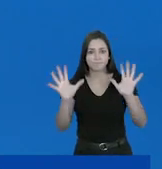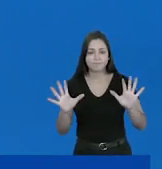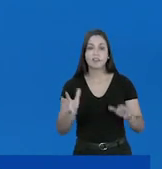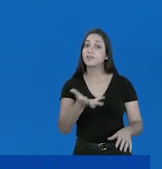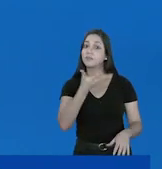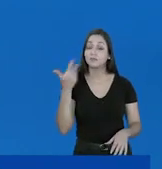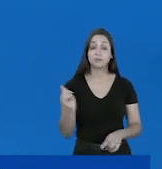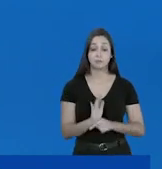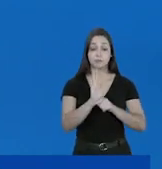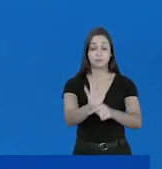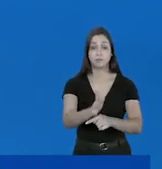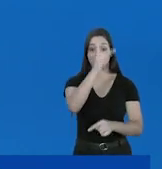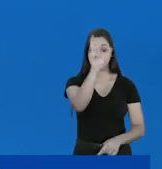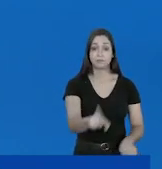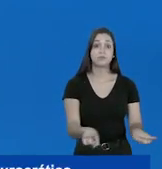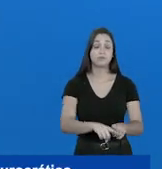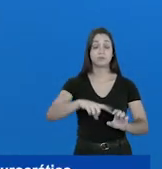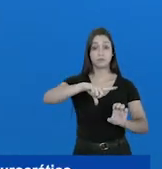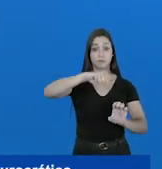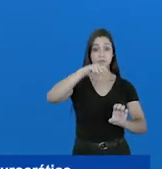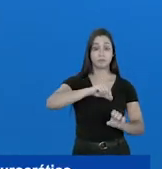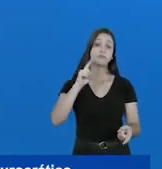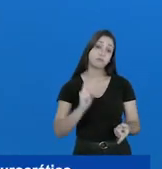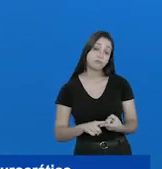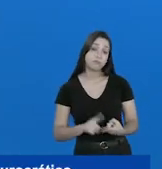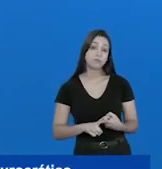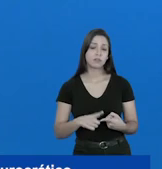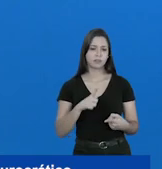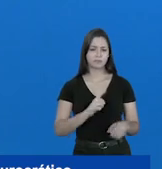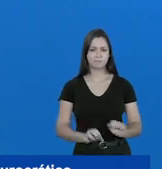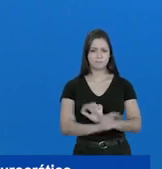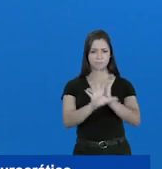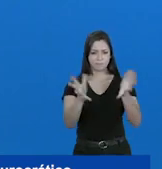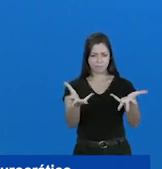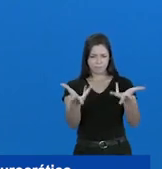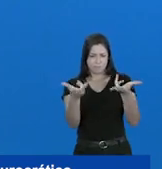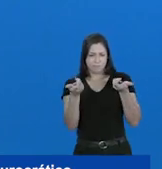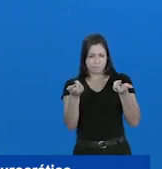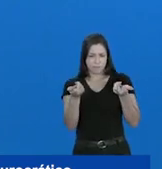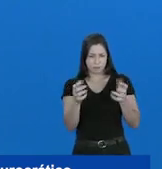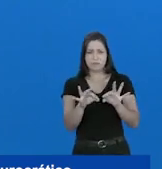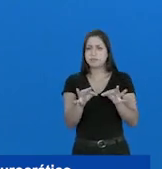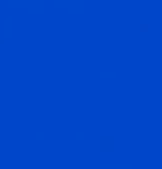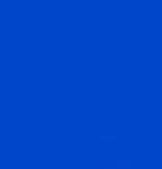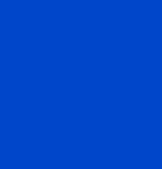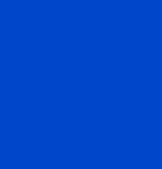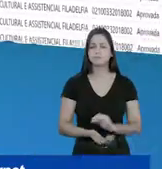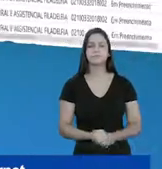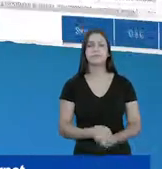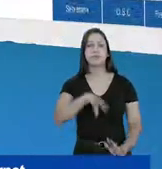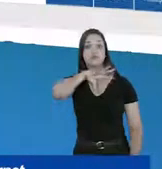facilita a vida do cidadão e do empresário, porque encontra um ambiente mais favorável e menos burocrático.